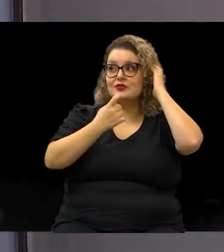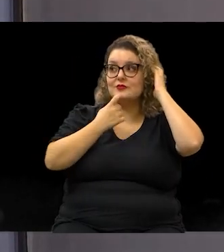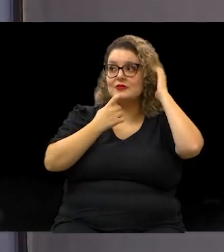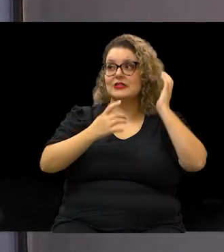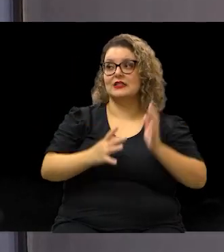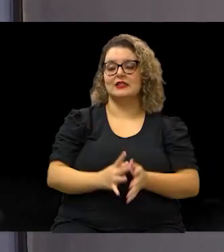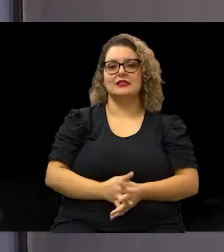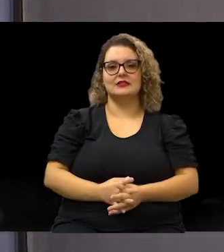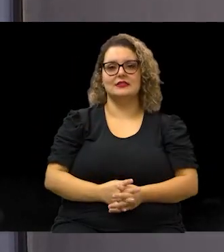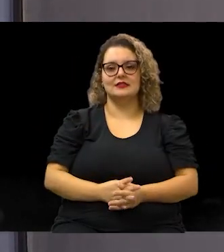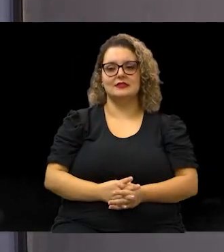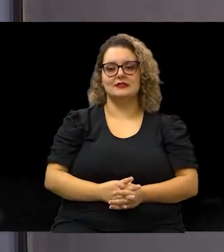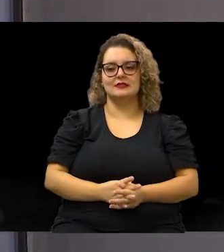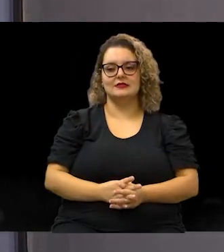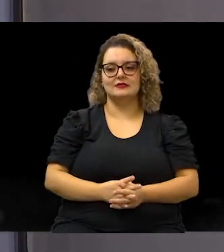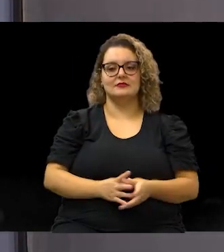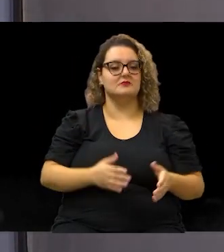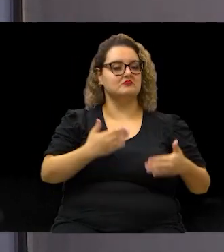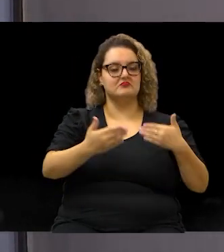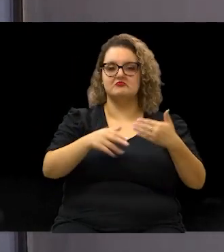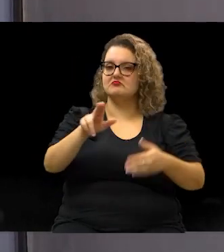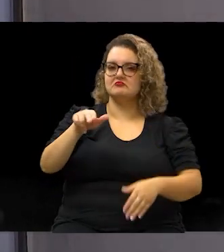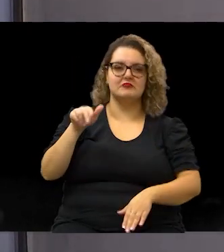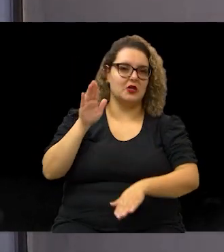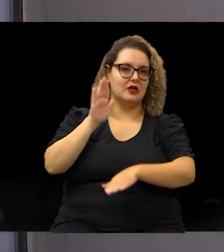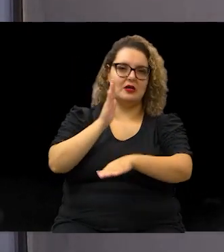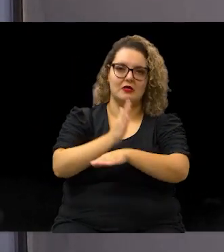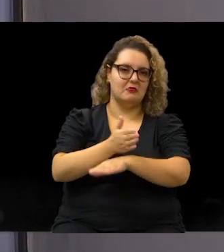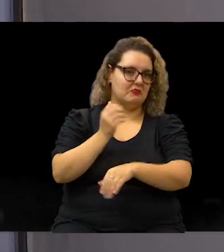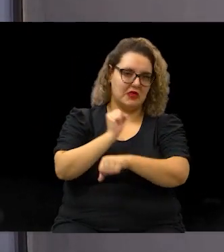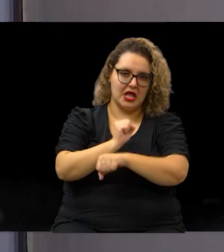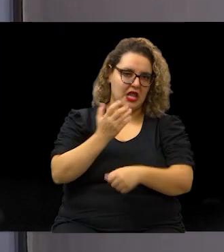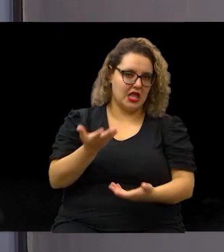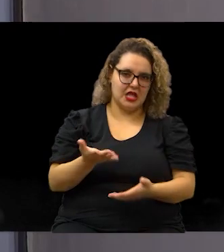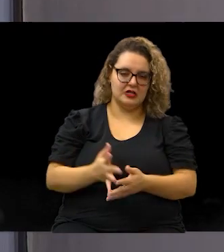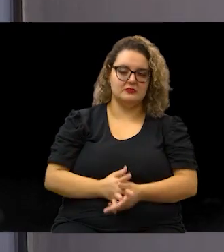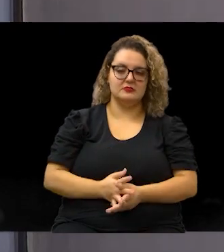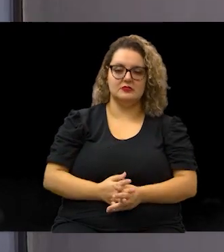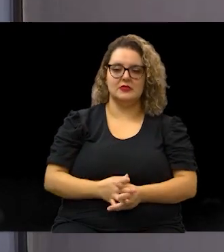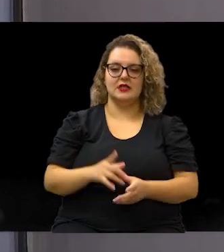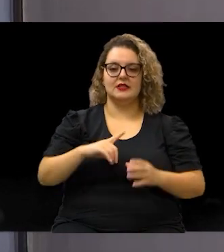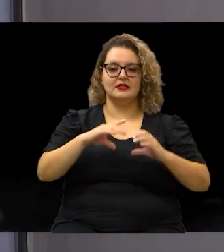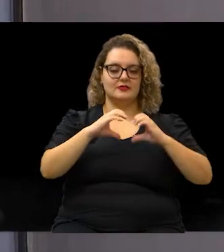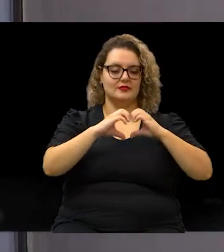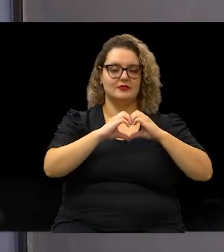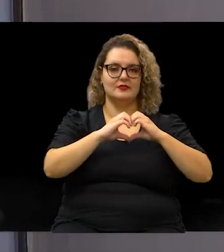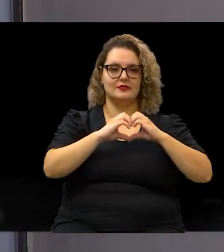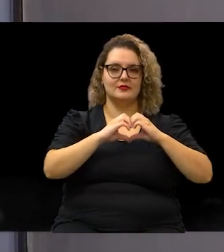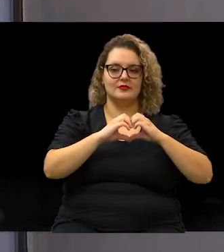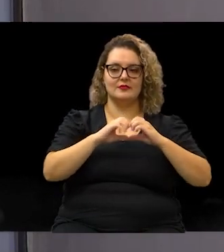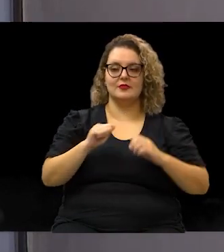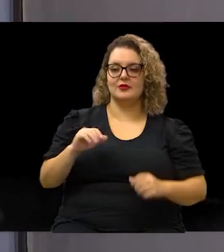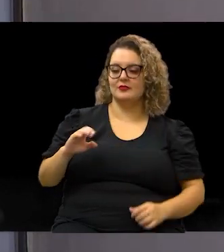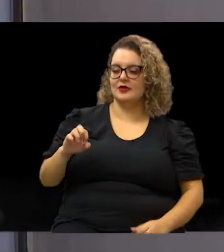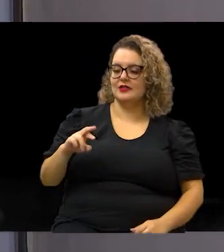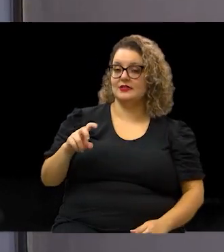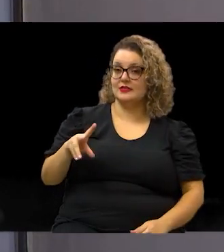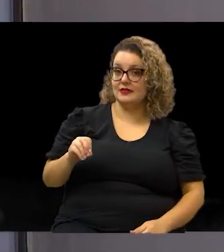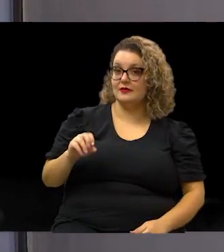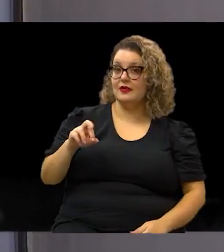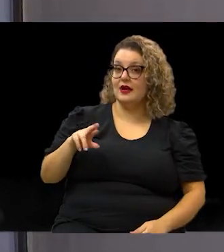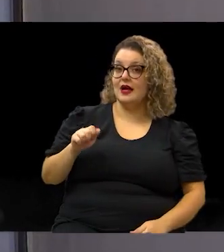E desde aí eu nunca mais parei. Eu tenho um amor pelo acervo radiofônico,